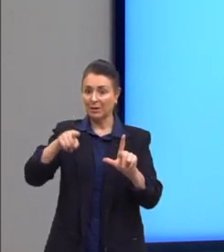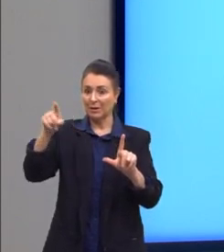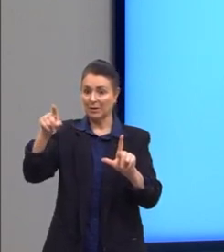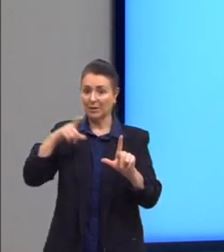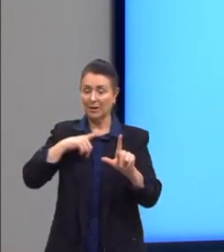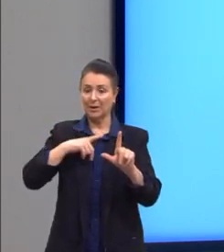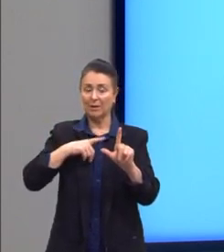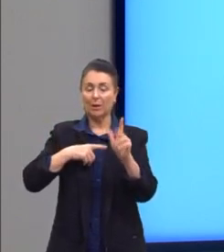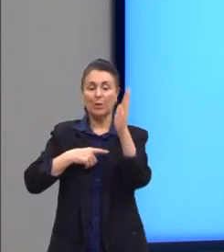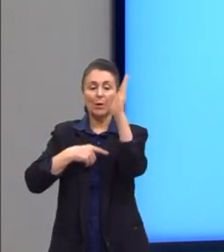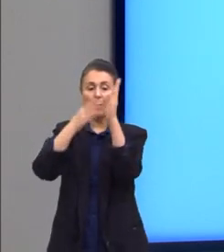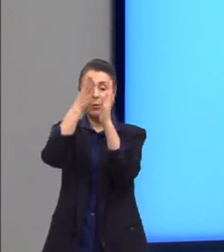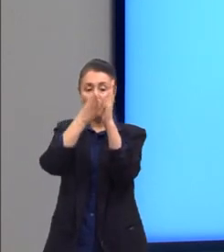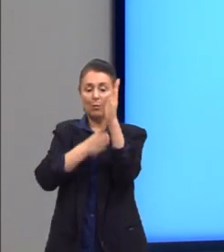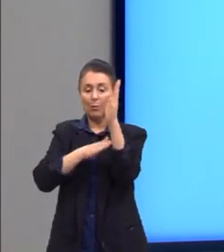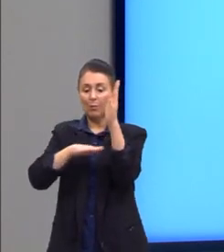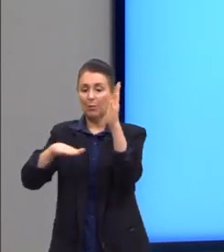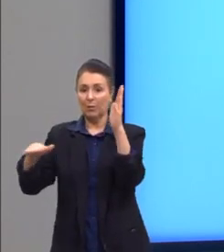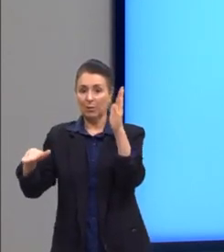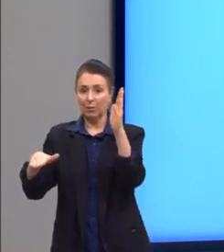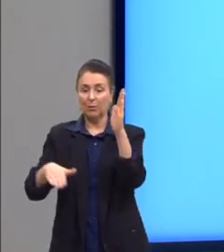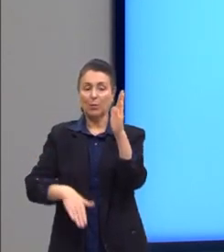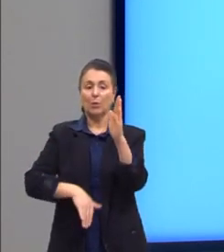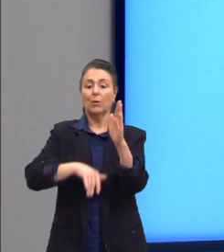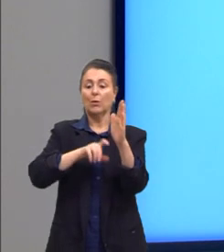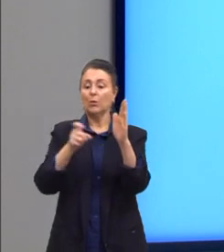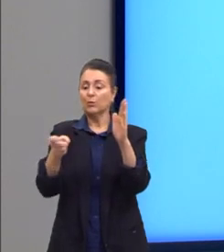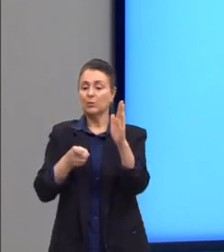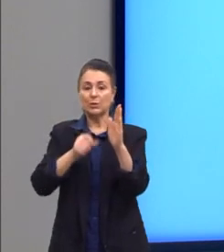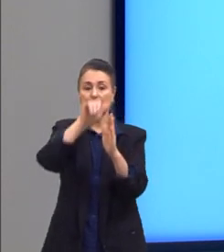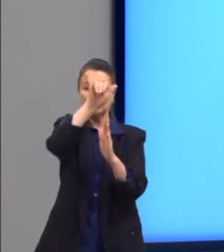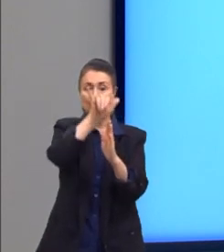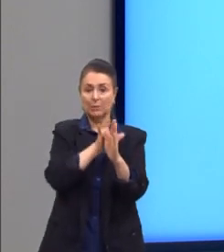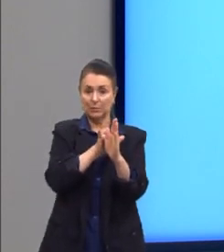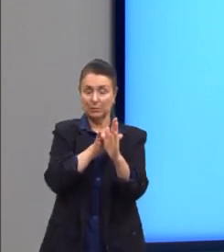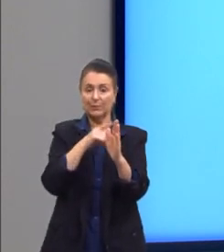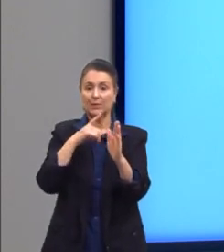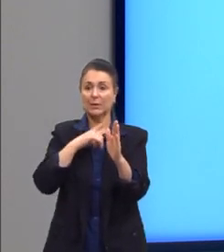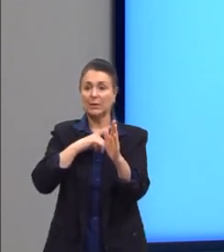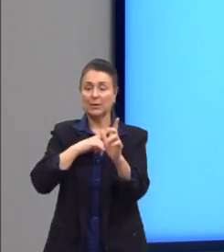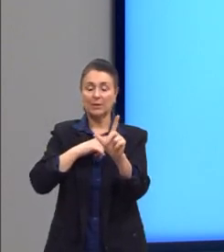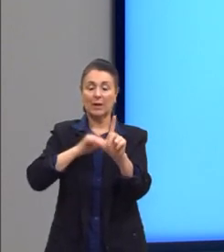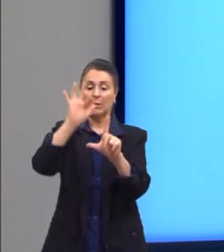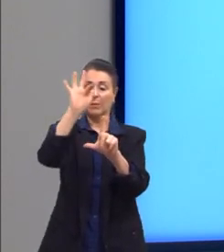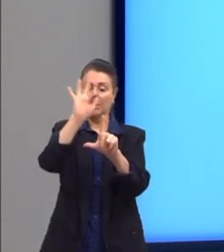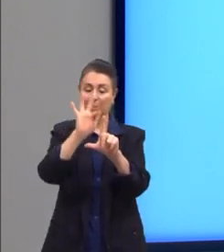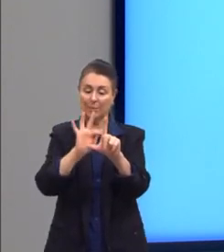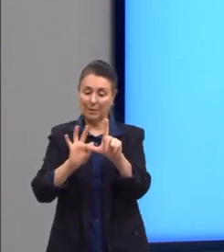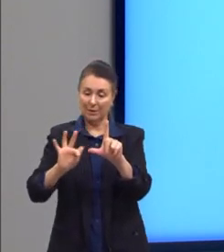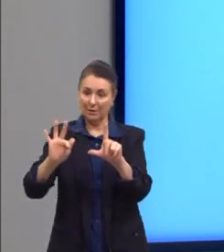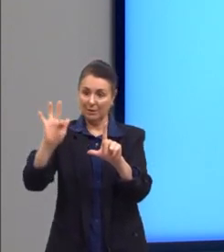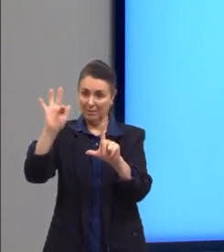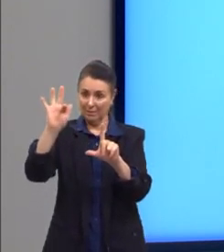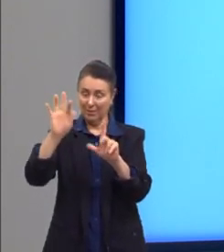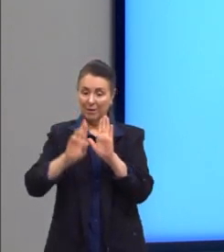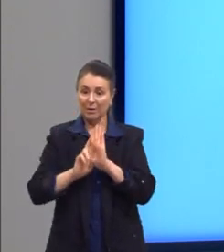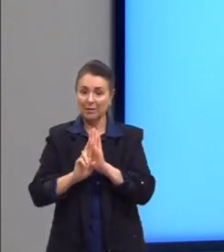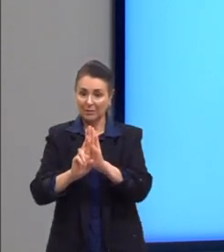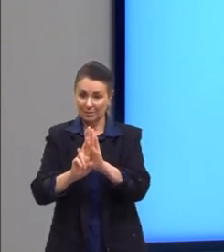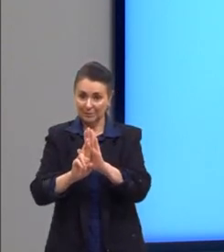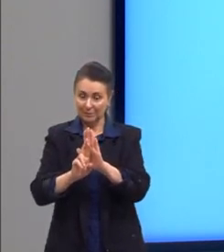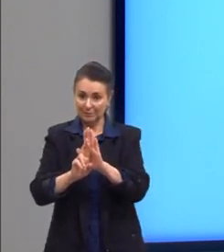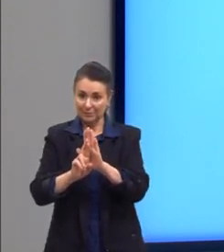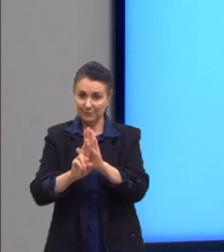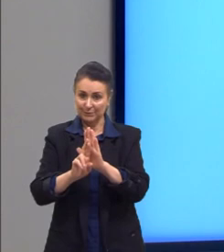plano cartesiano, os eixos X e Y. Aqui nós temos uma parábola, então, ali representada.